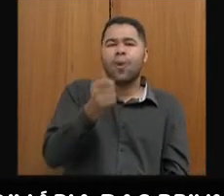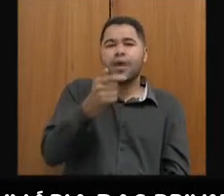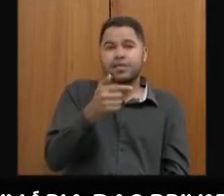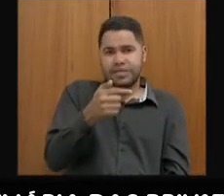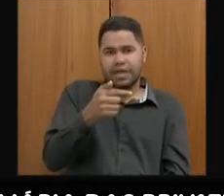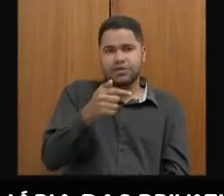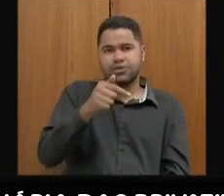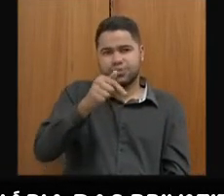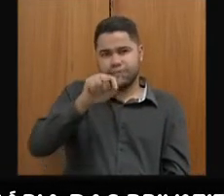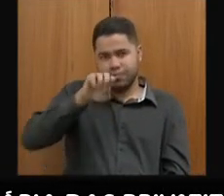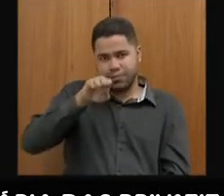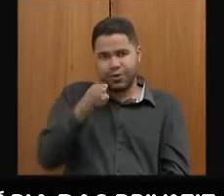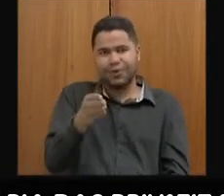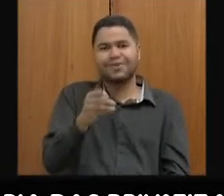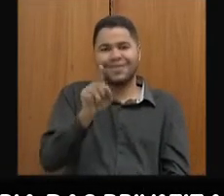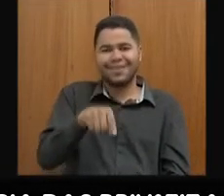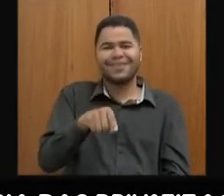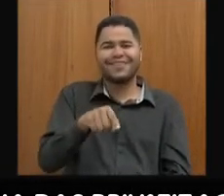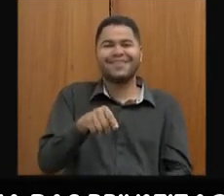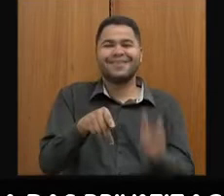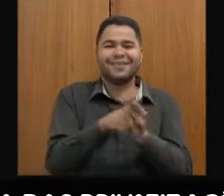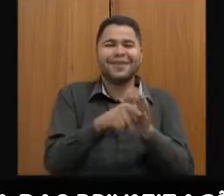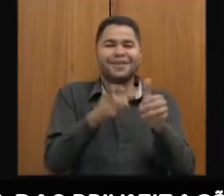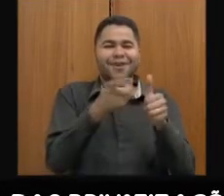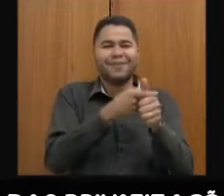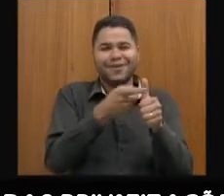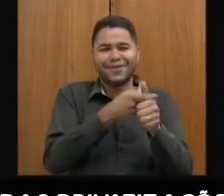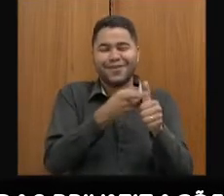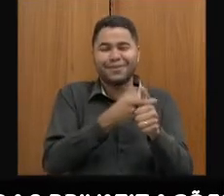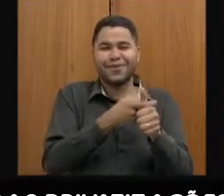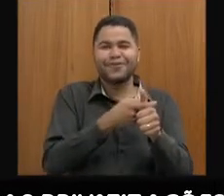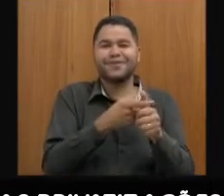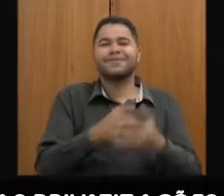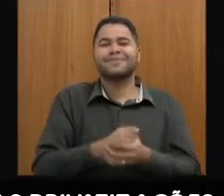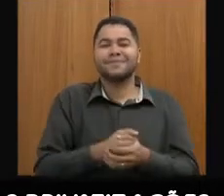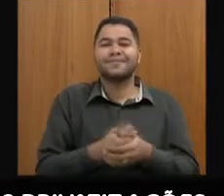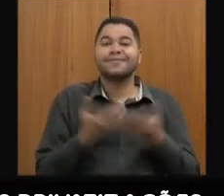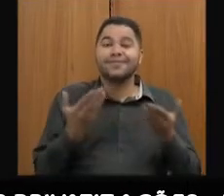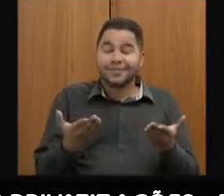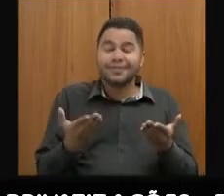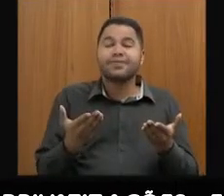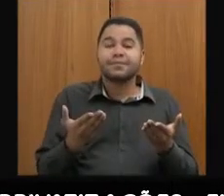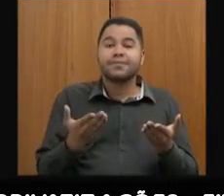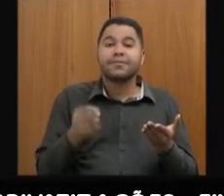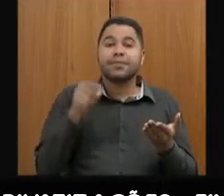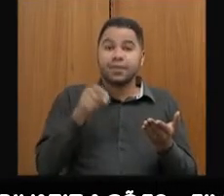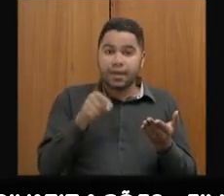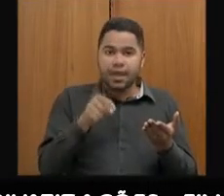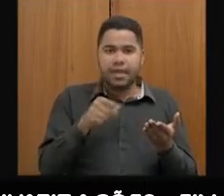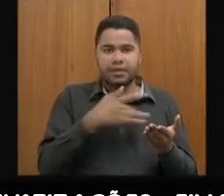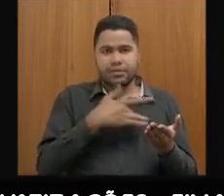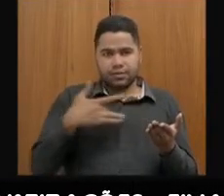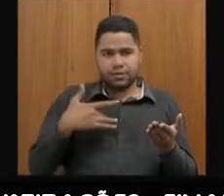consolidado no endividamento do Estado, como dívida do Estado. Esse acordo do MM Saúde.